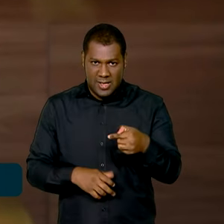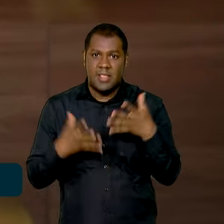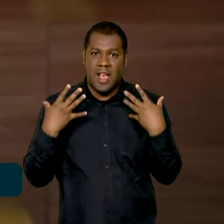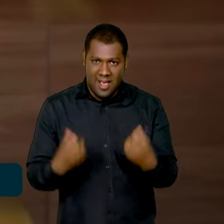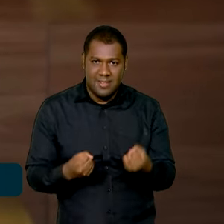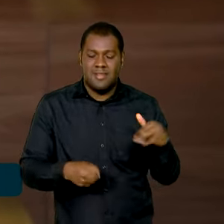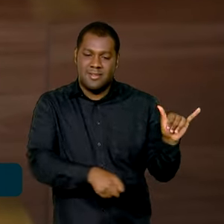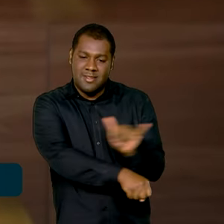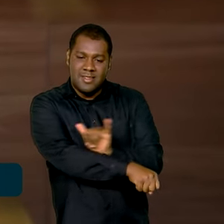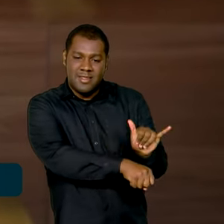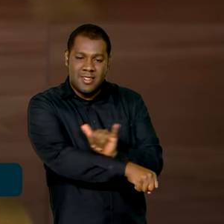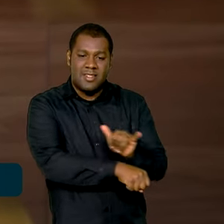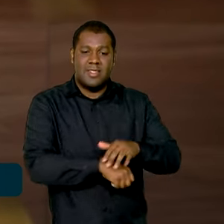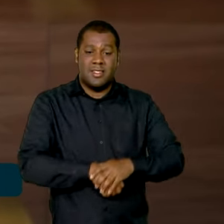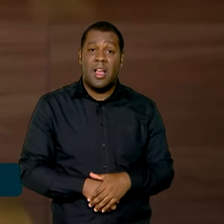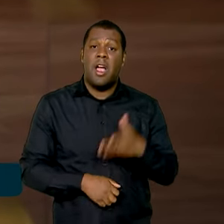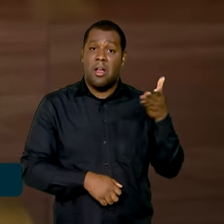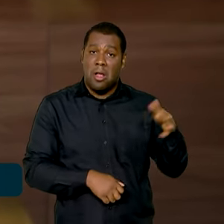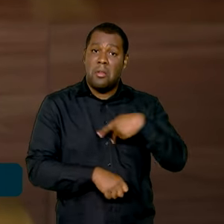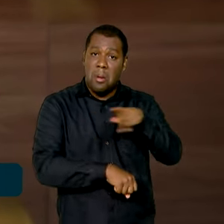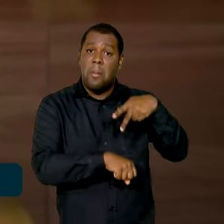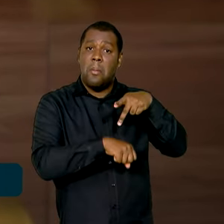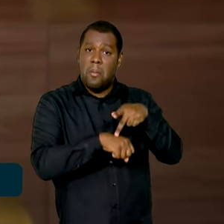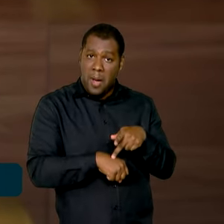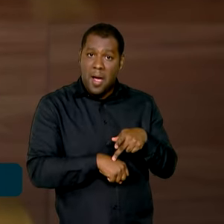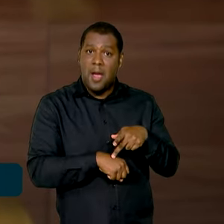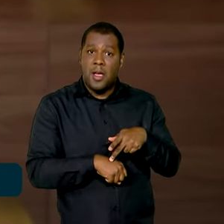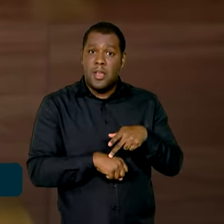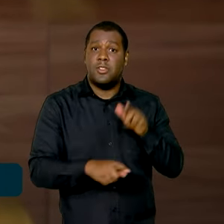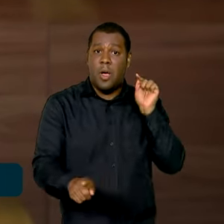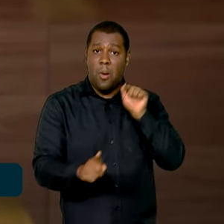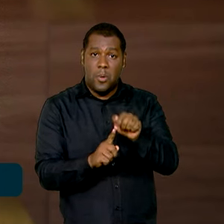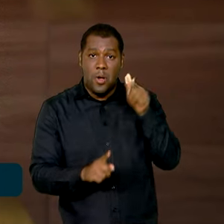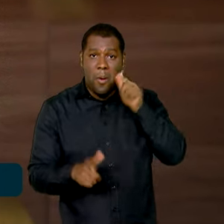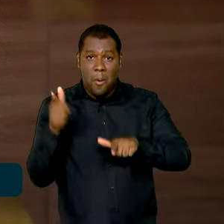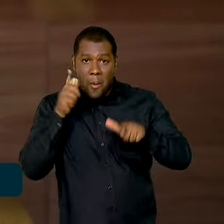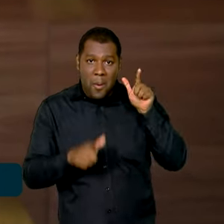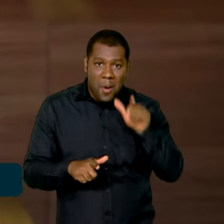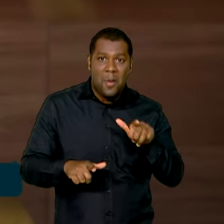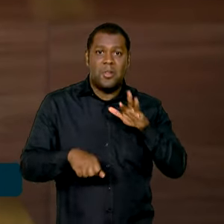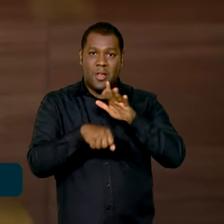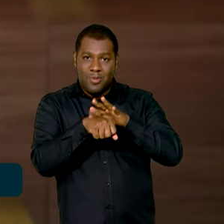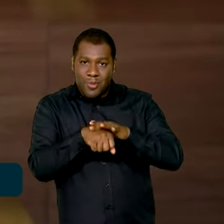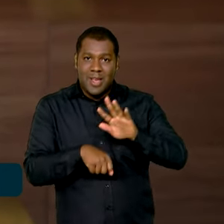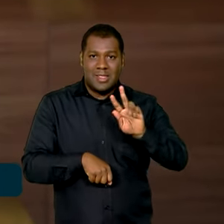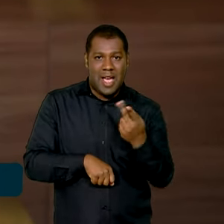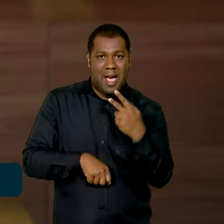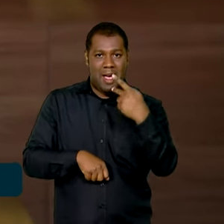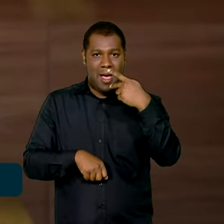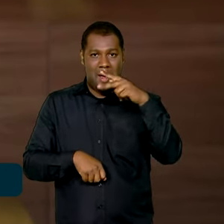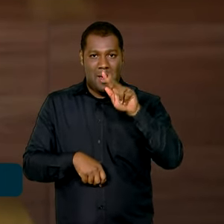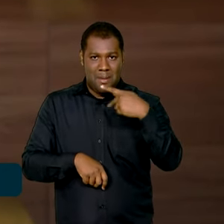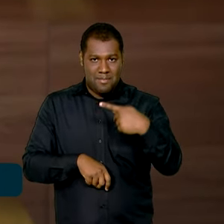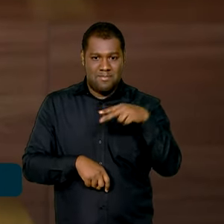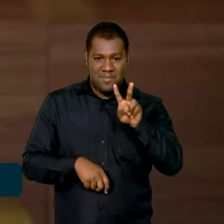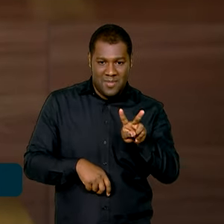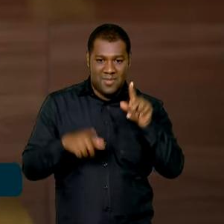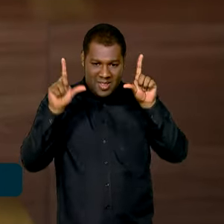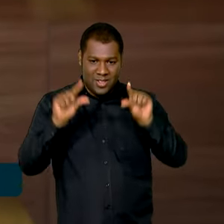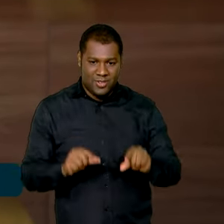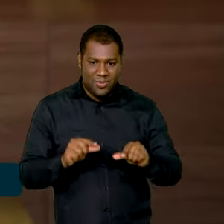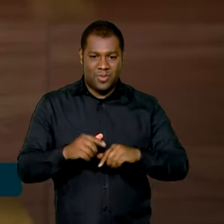estão com resultados positivos nessa ação. Juntos podemos vencer esse grande